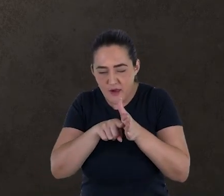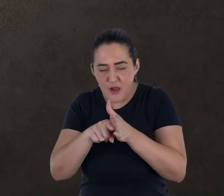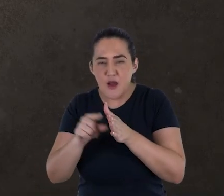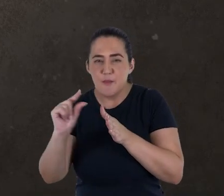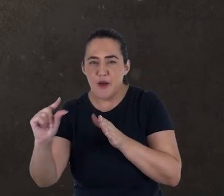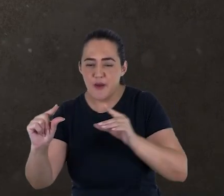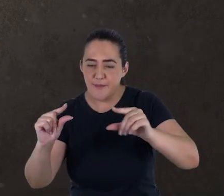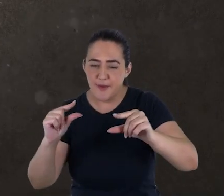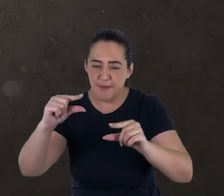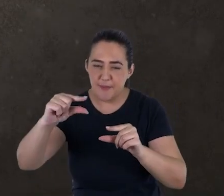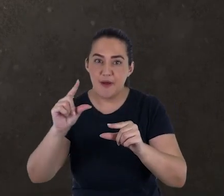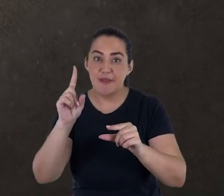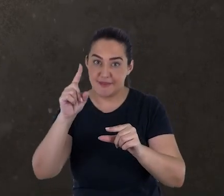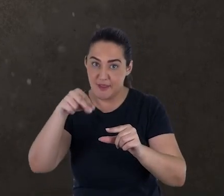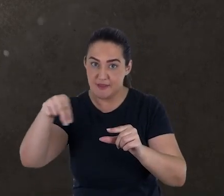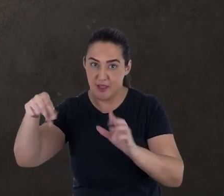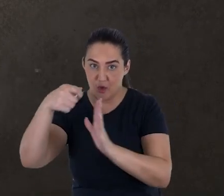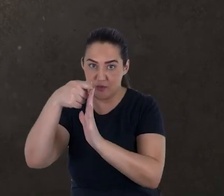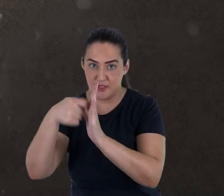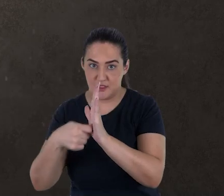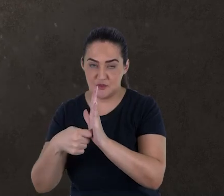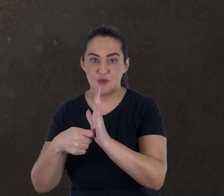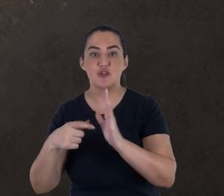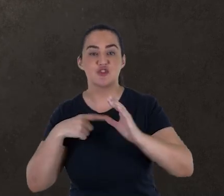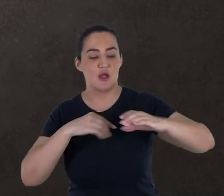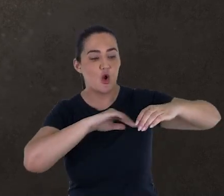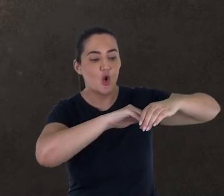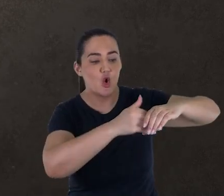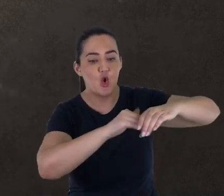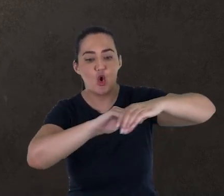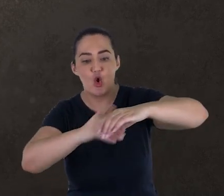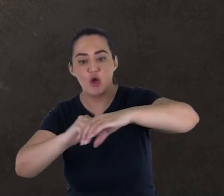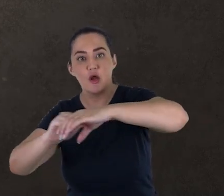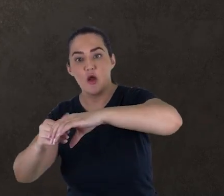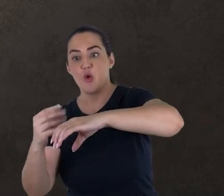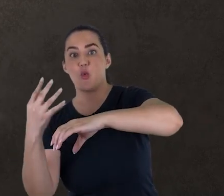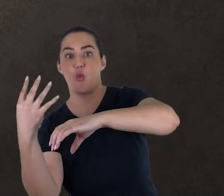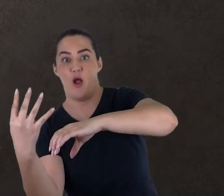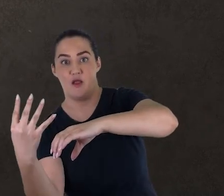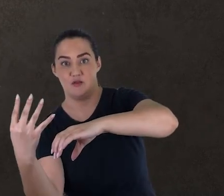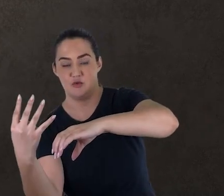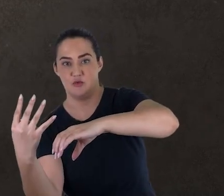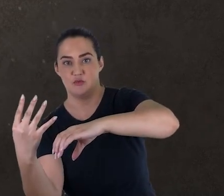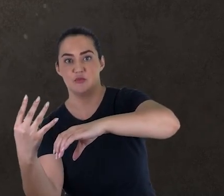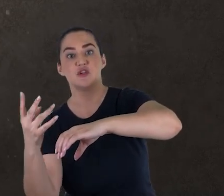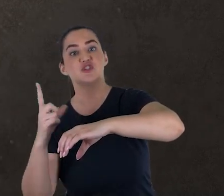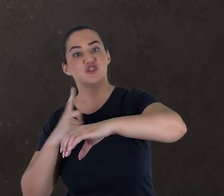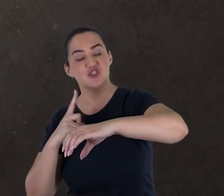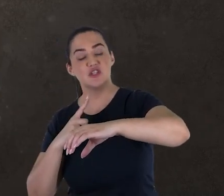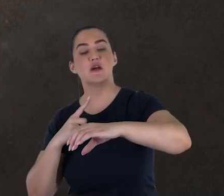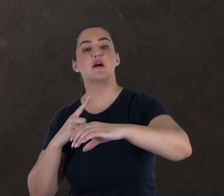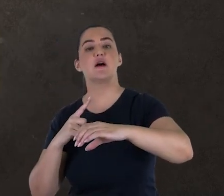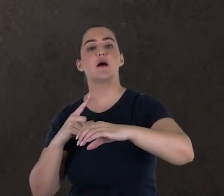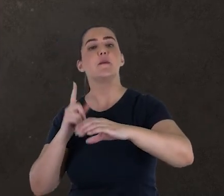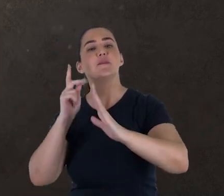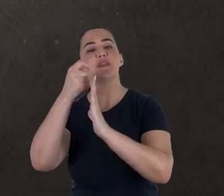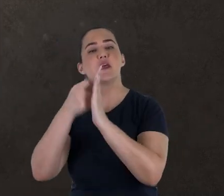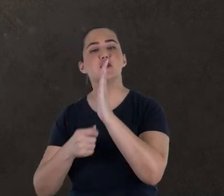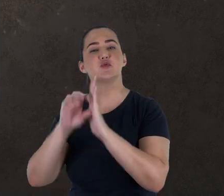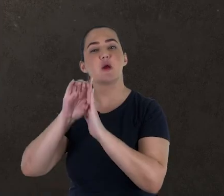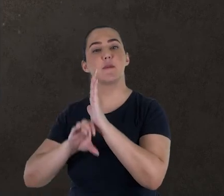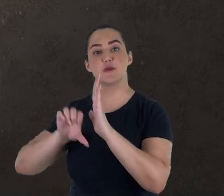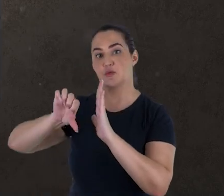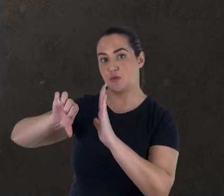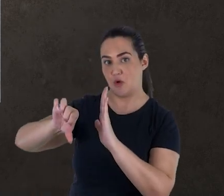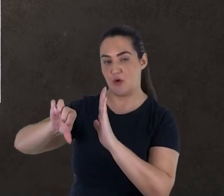poucos fragmentos de Daniel na Gruta número 4, todos eles pertencentes à oração do capítulo 9, mas nenhum